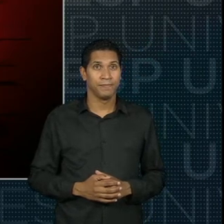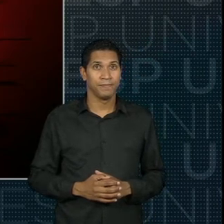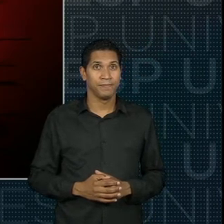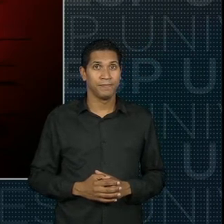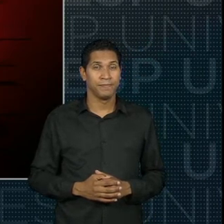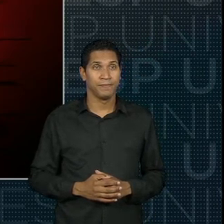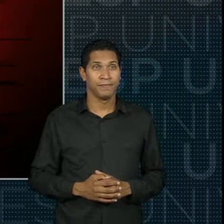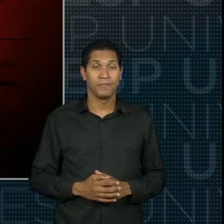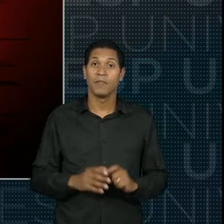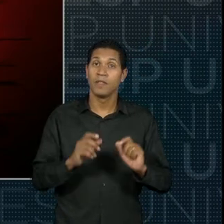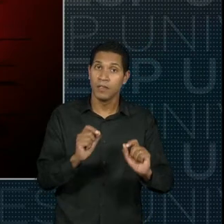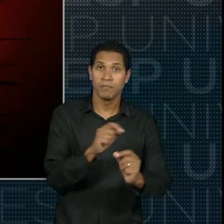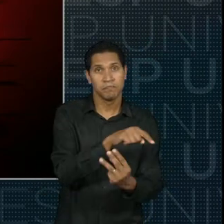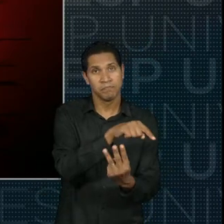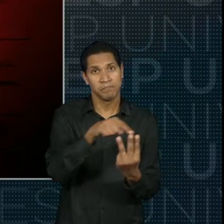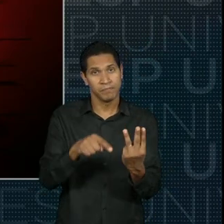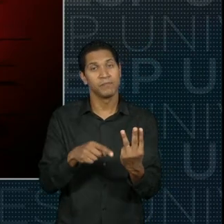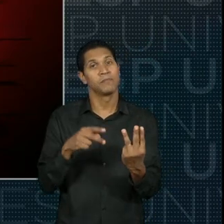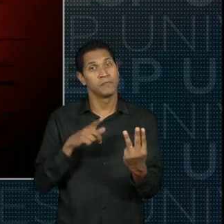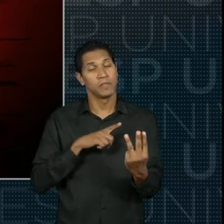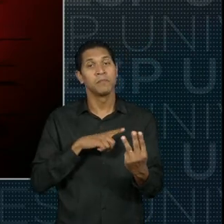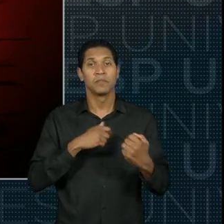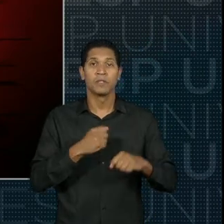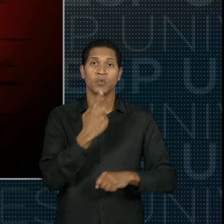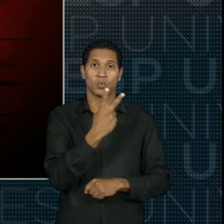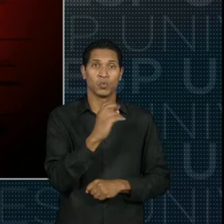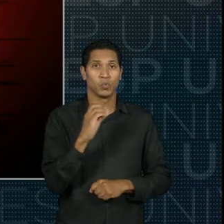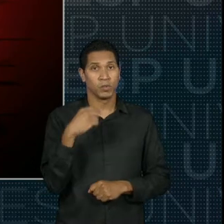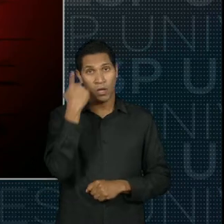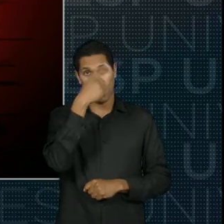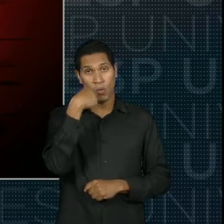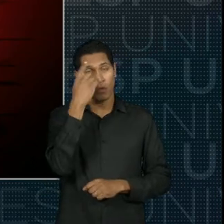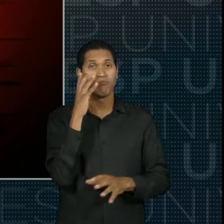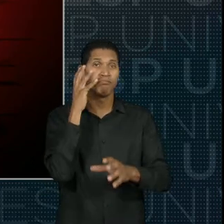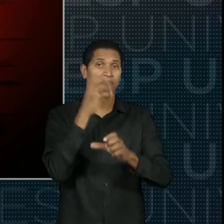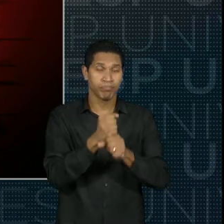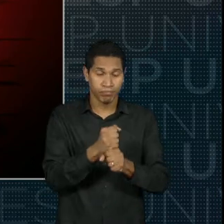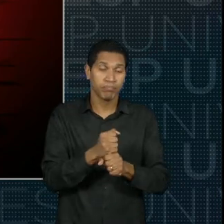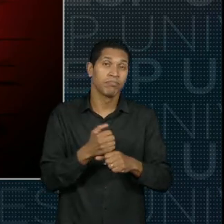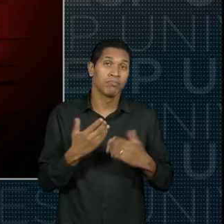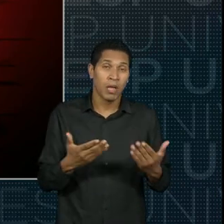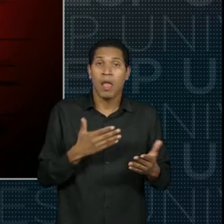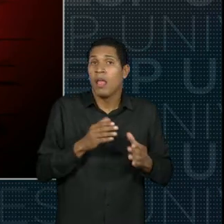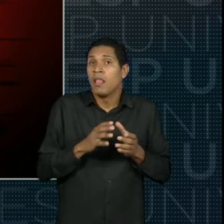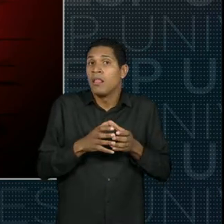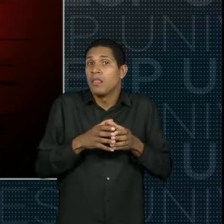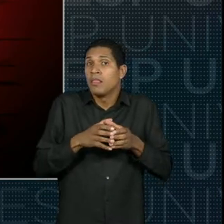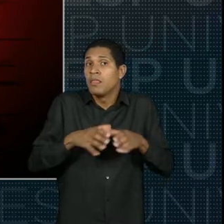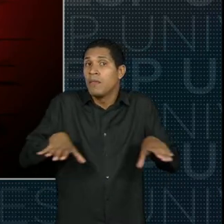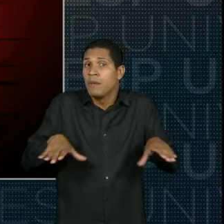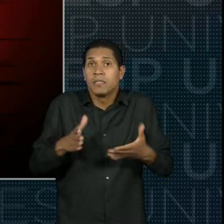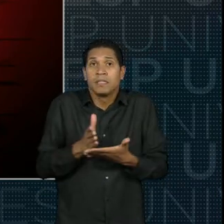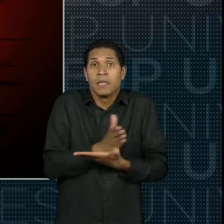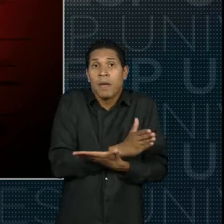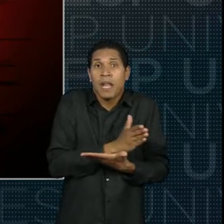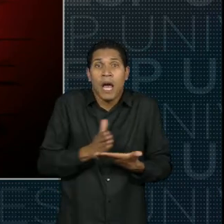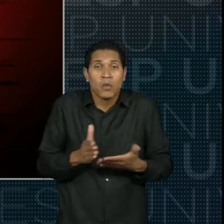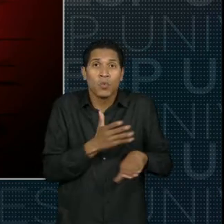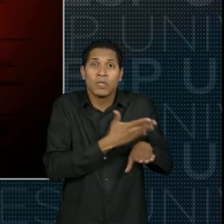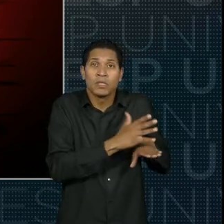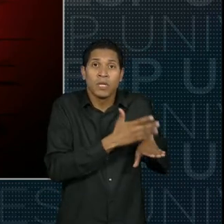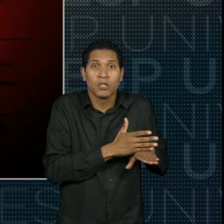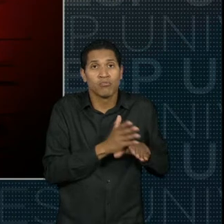E, para os três, serão 200 horas de APPs independentes das horas de estágio obrigatório.